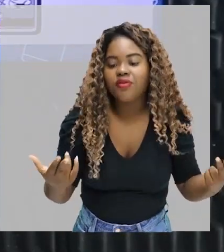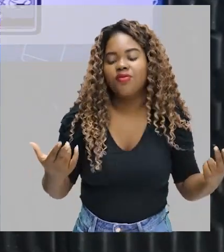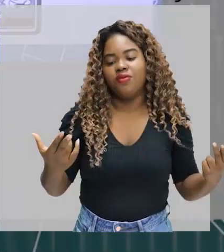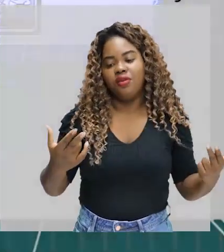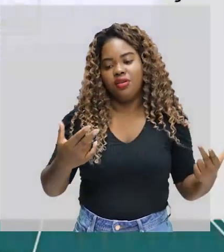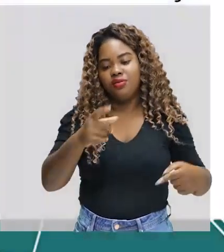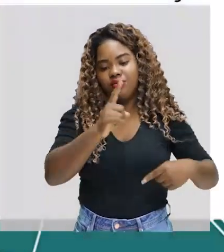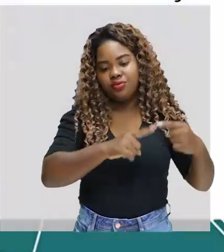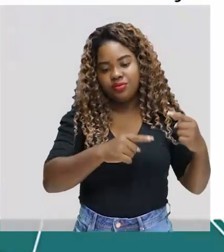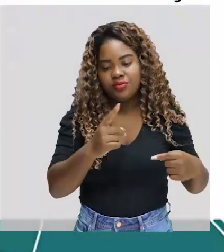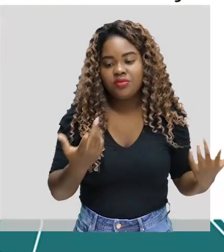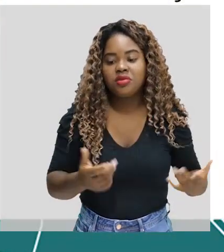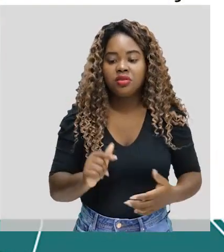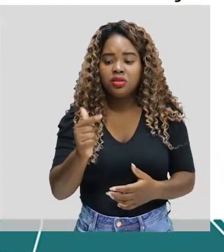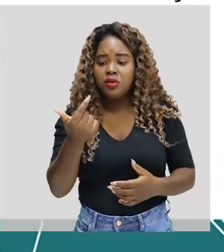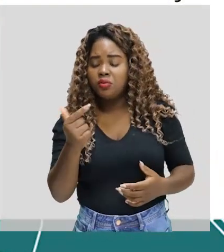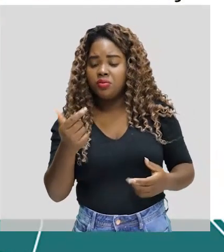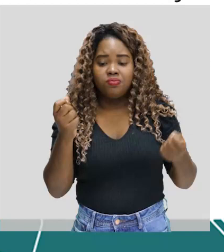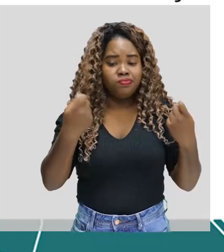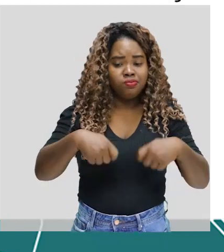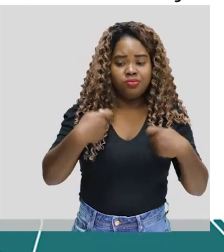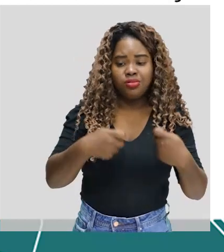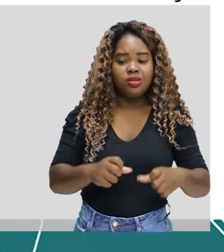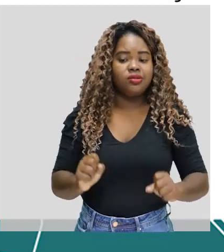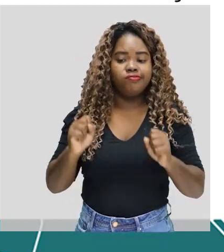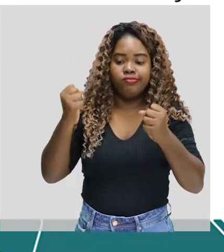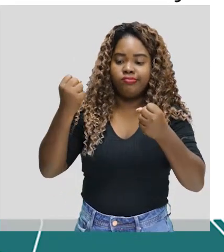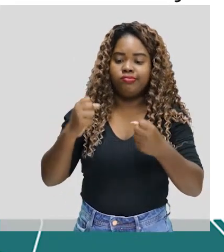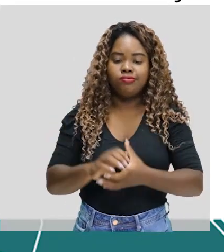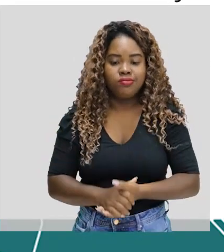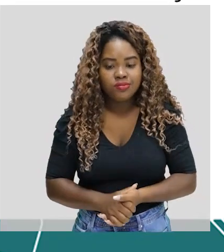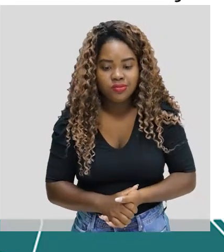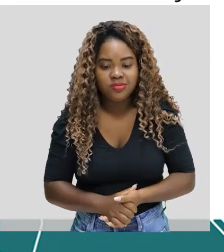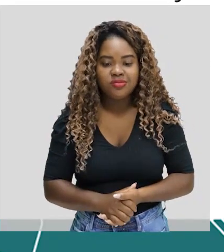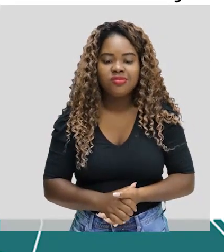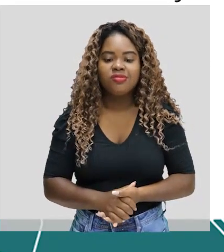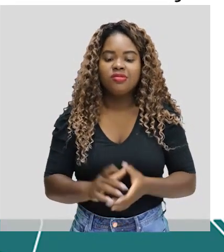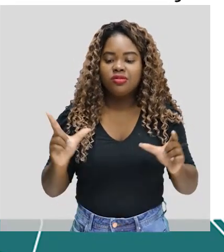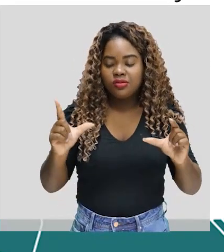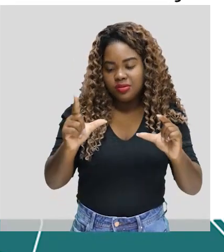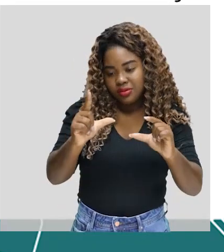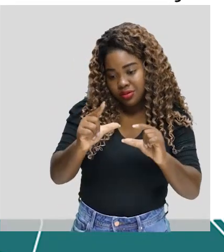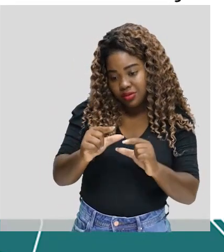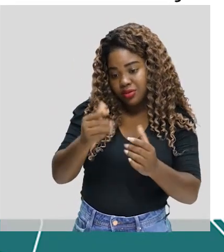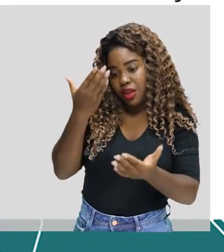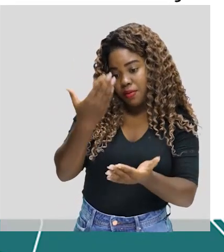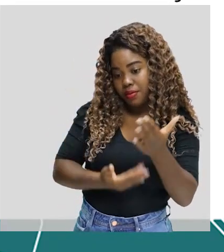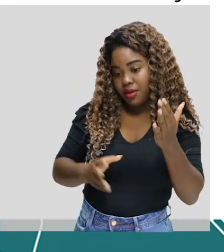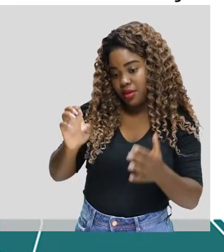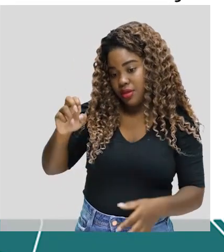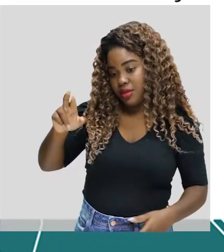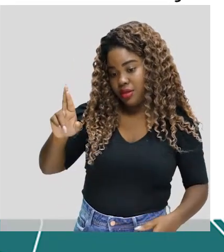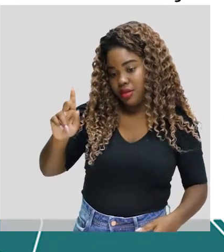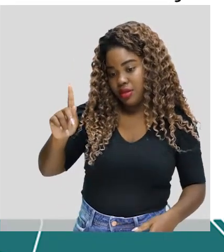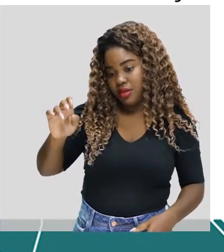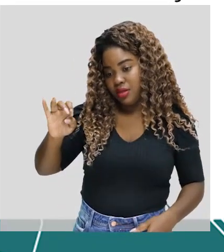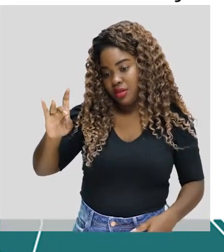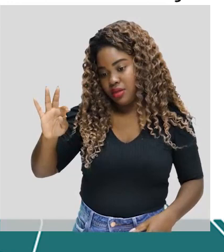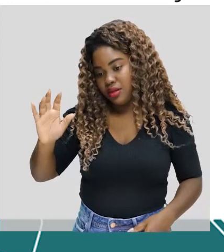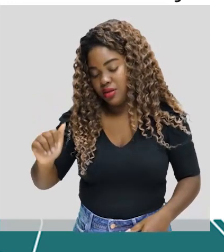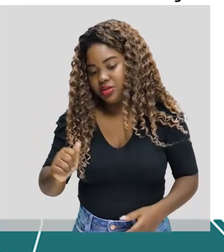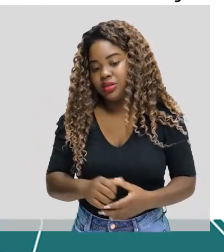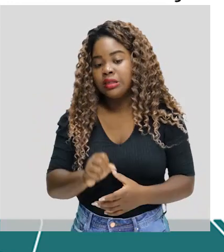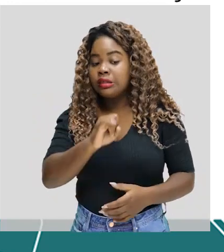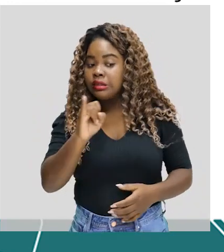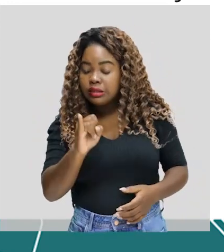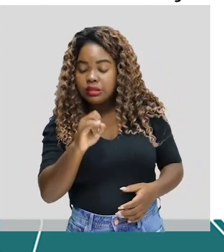esforço, reduzindo assim o quê? O gasto energético do seu corpo. Então, se você